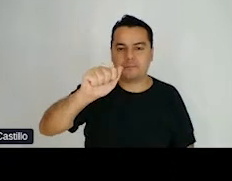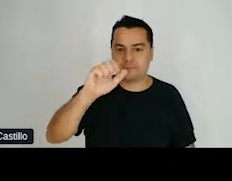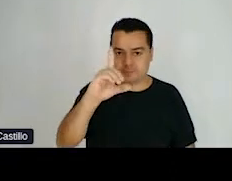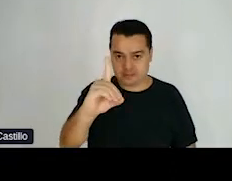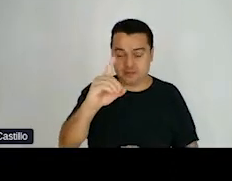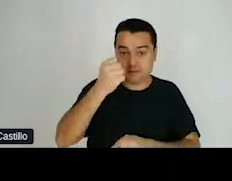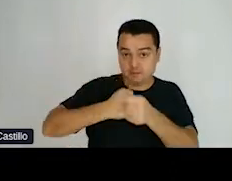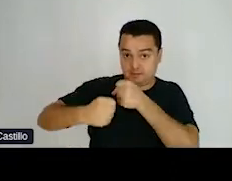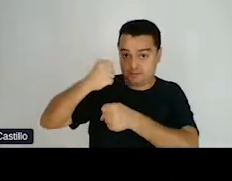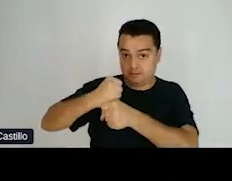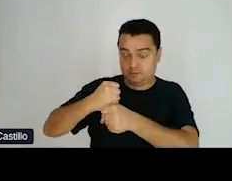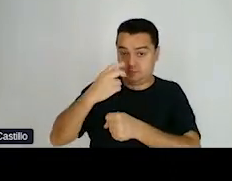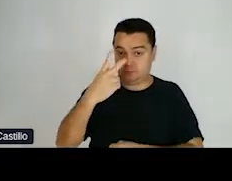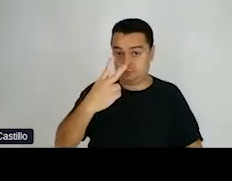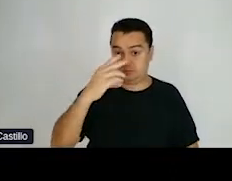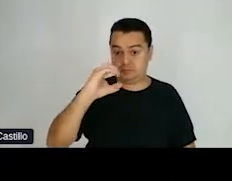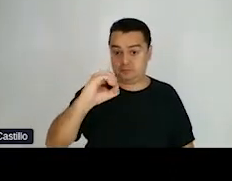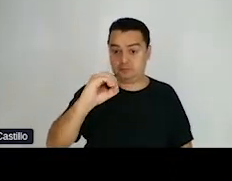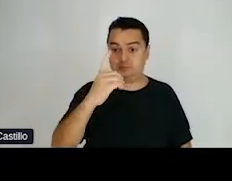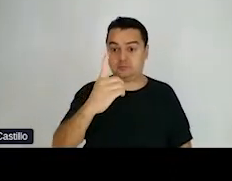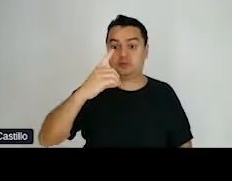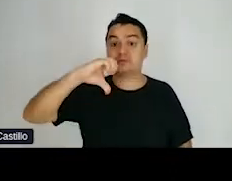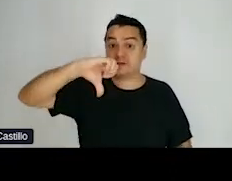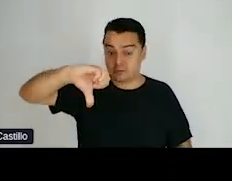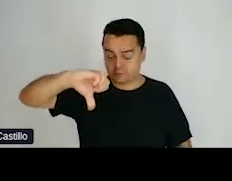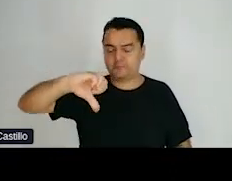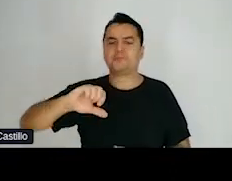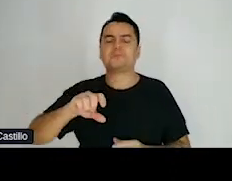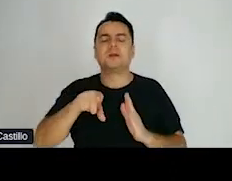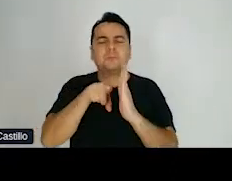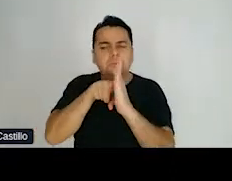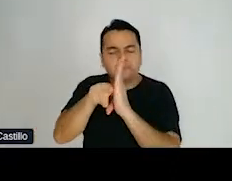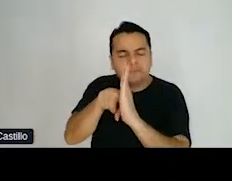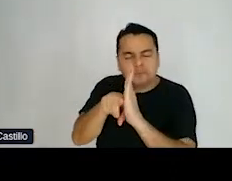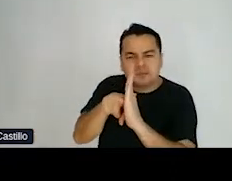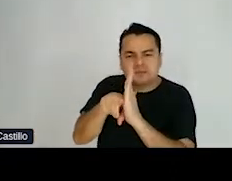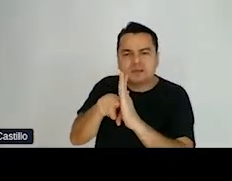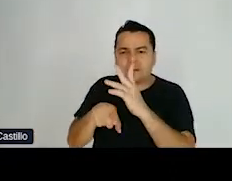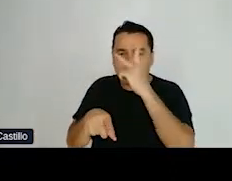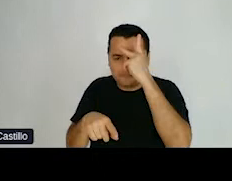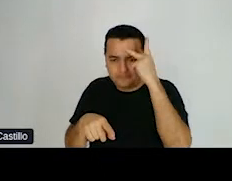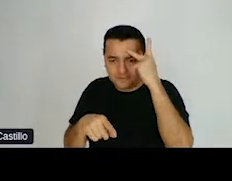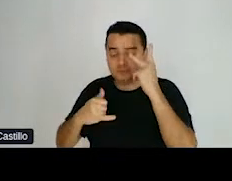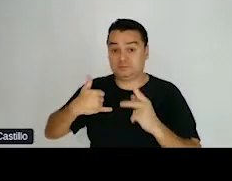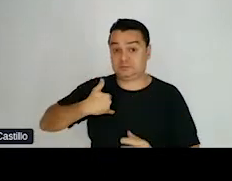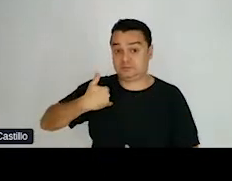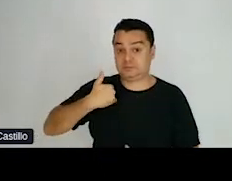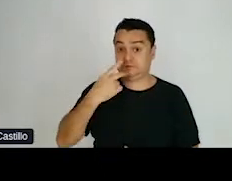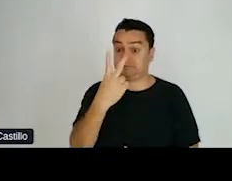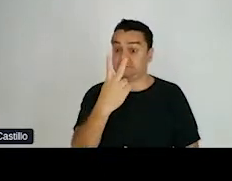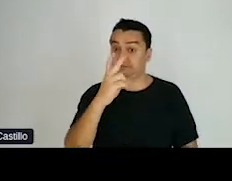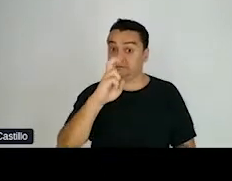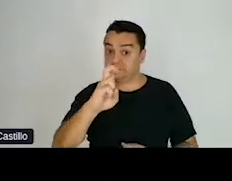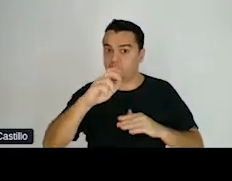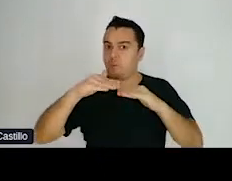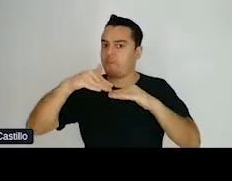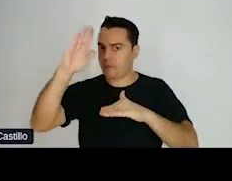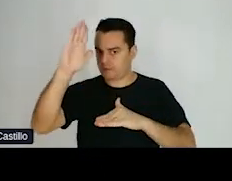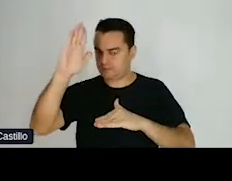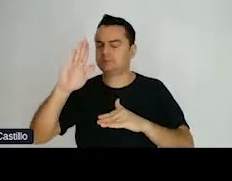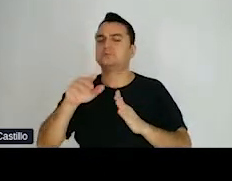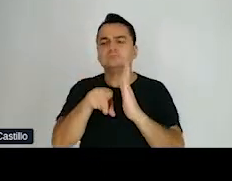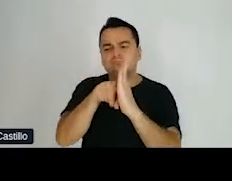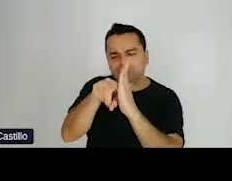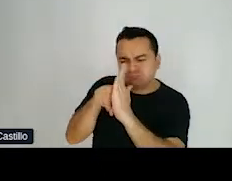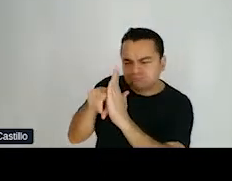ele faz uma pesquisa com pessoas de 25 anos ou mais, e dessa pesquisa mostrou